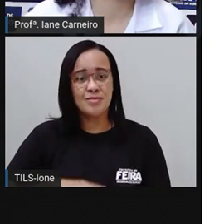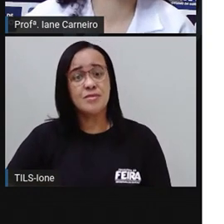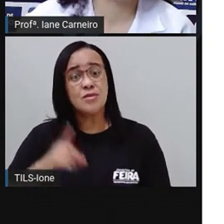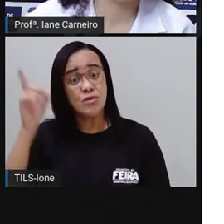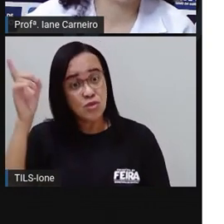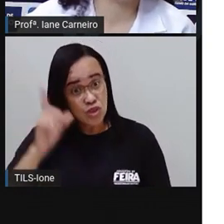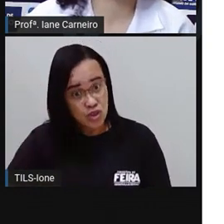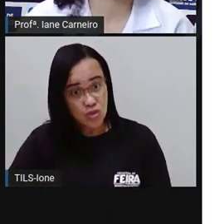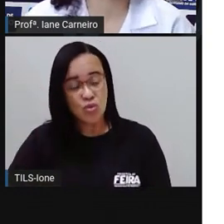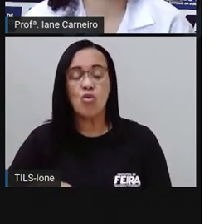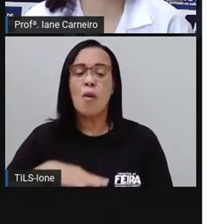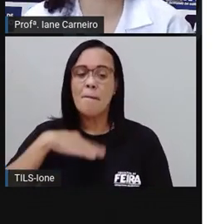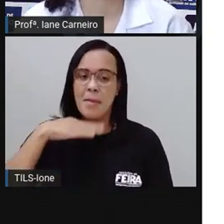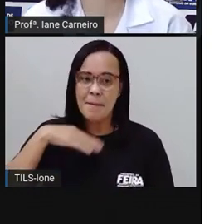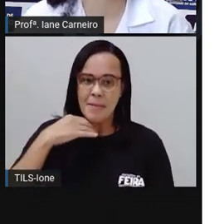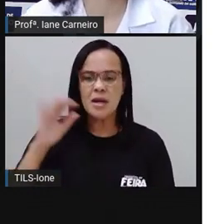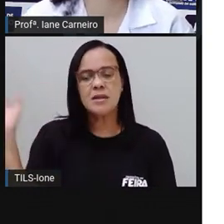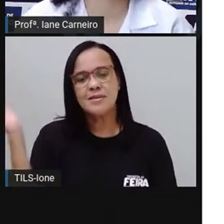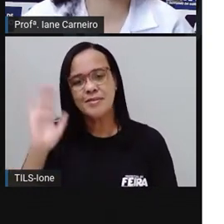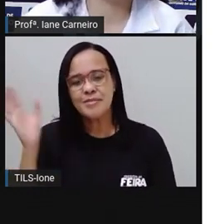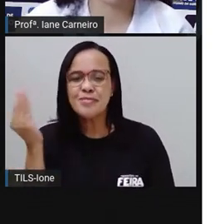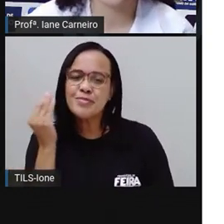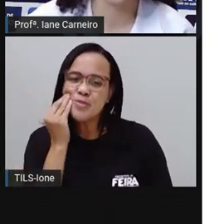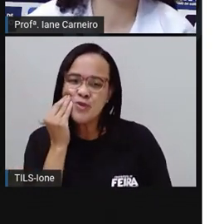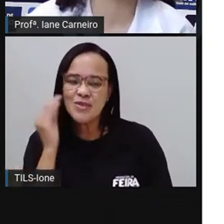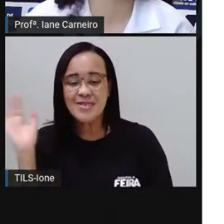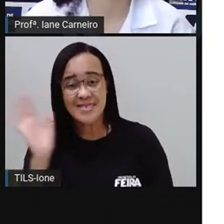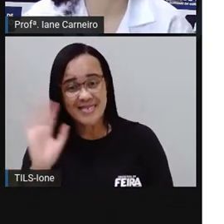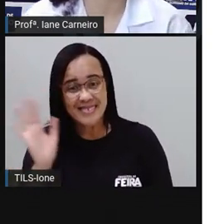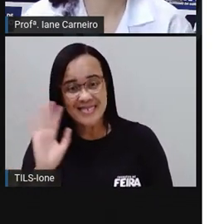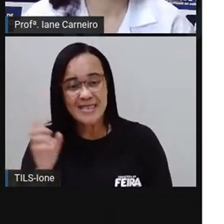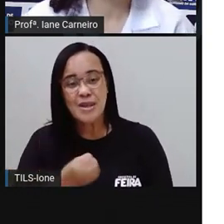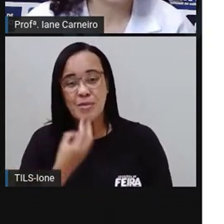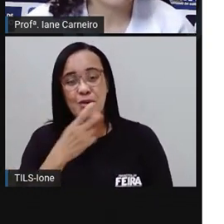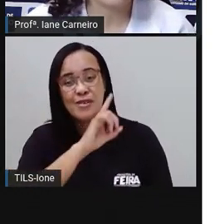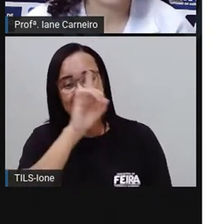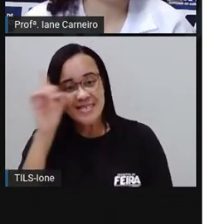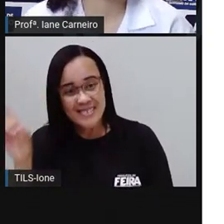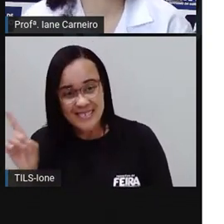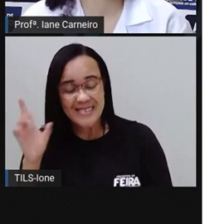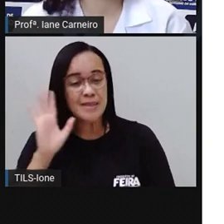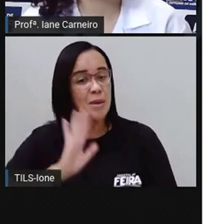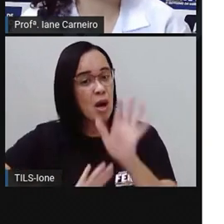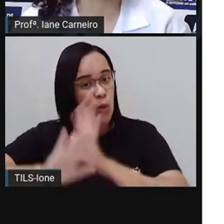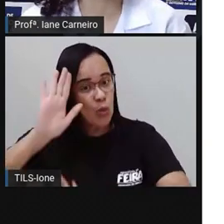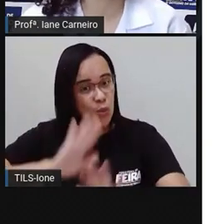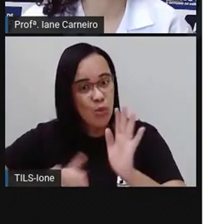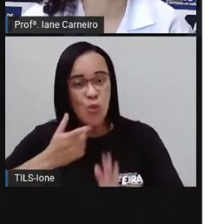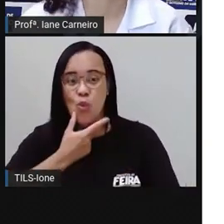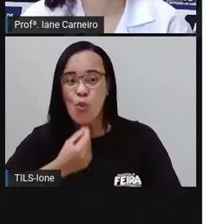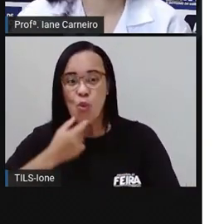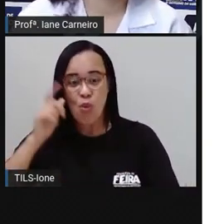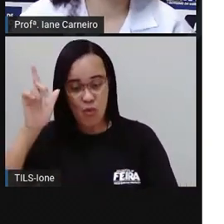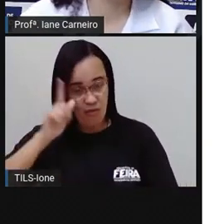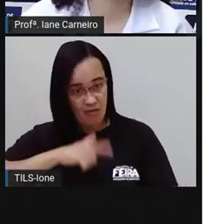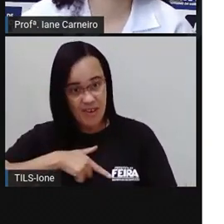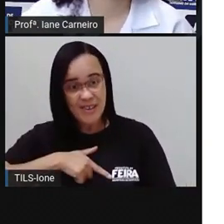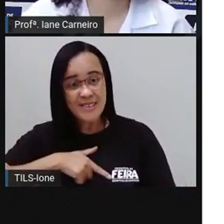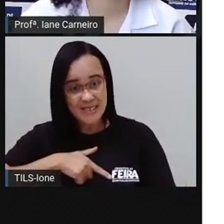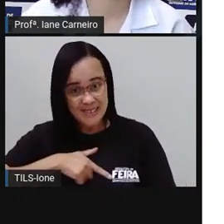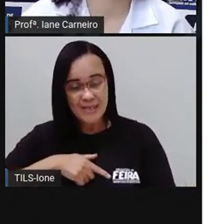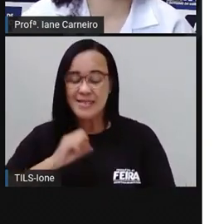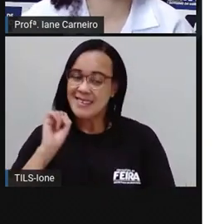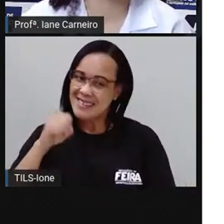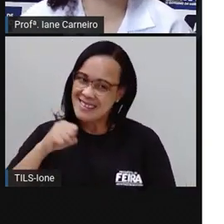sua mãe despediu-se dele com um beijo. Desejou-lhe um bom dia e o avisou para tomar cuidado com o Duende. Sim,